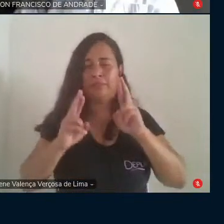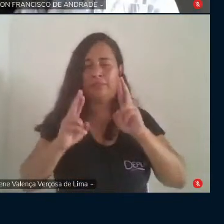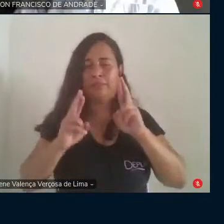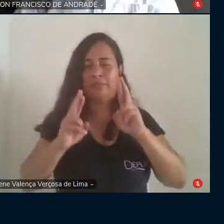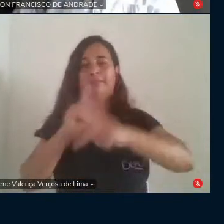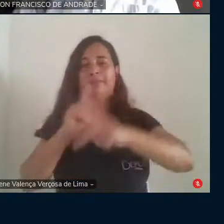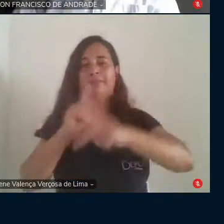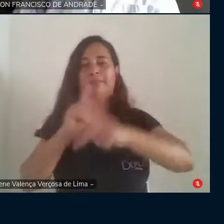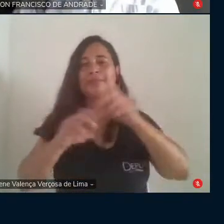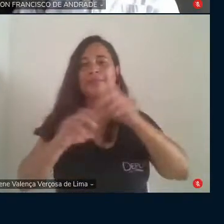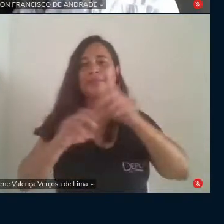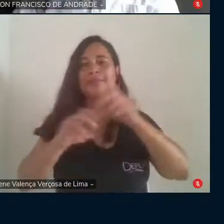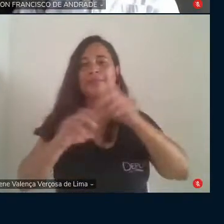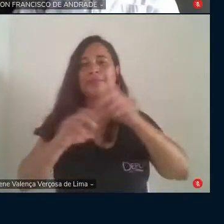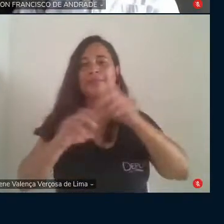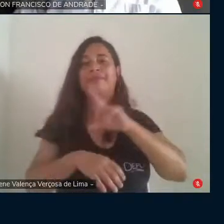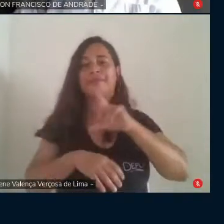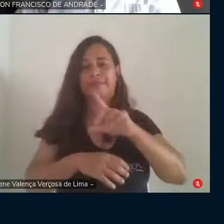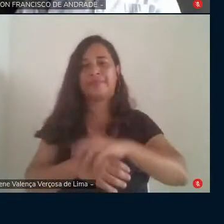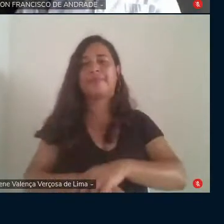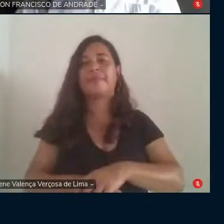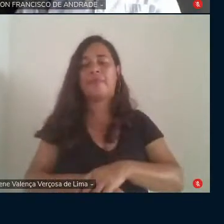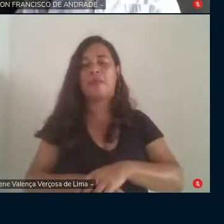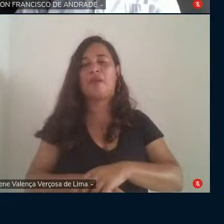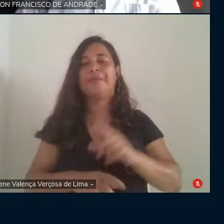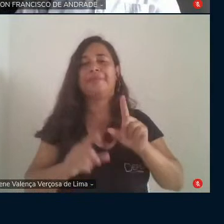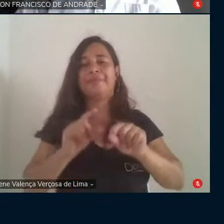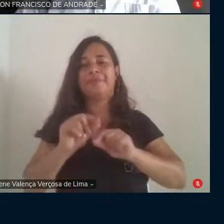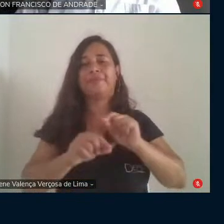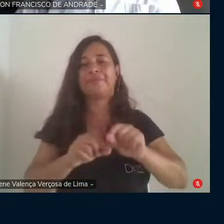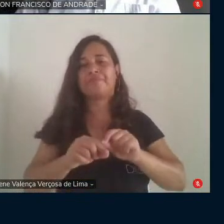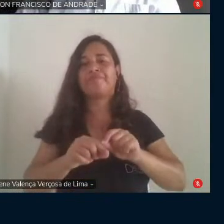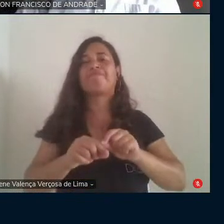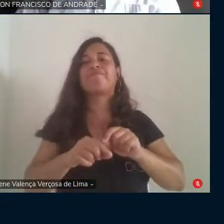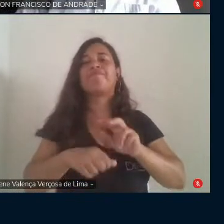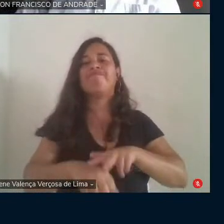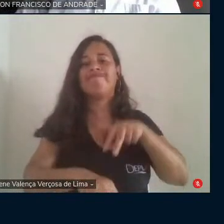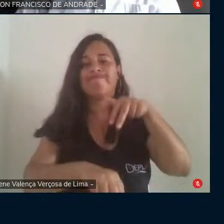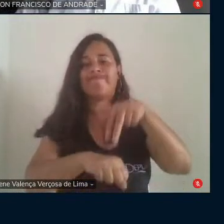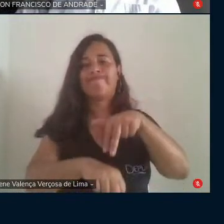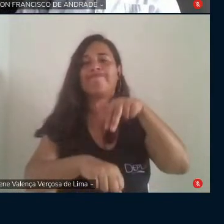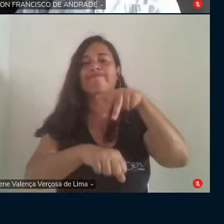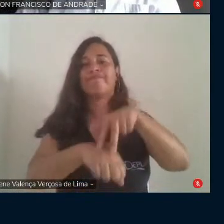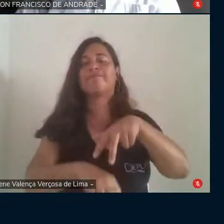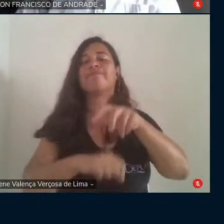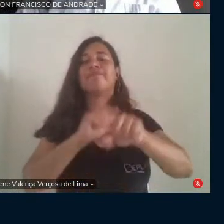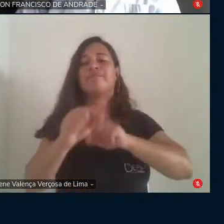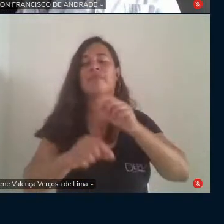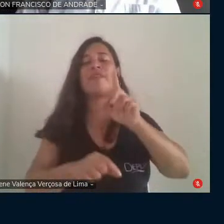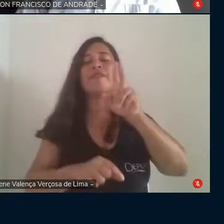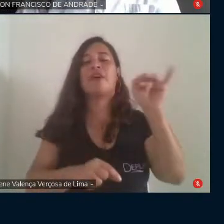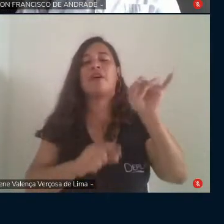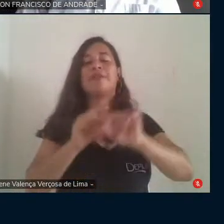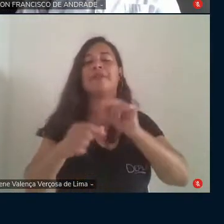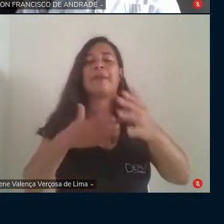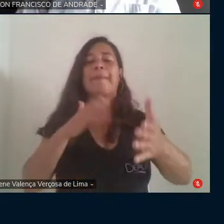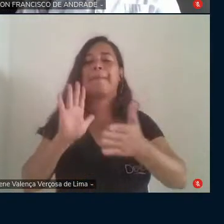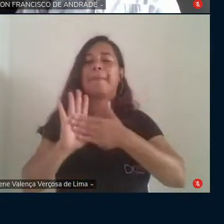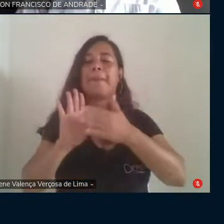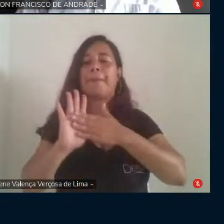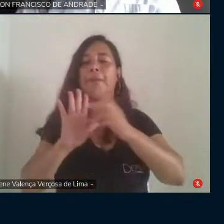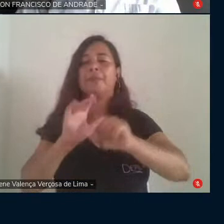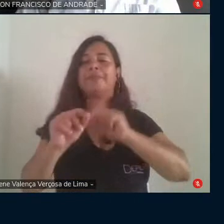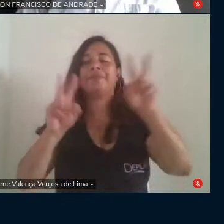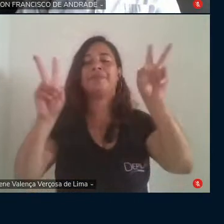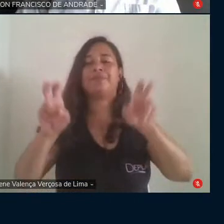mobilizadora, de resistência e vai tratar de uma proposta de um tema